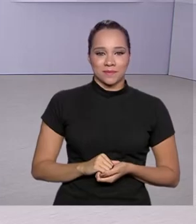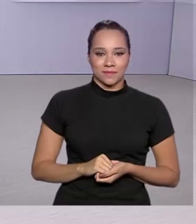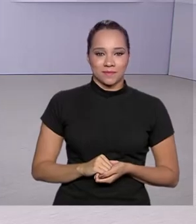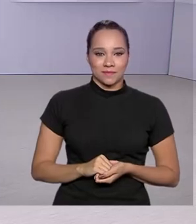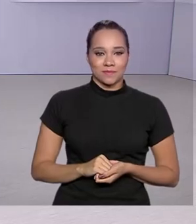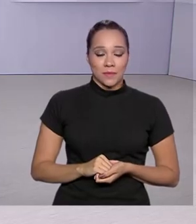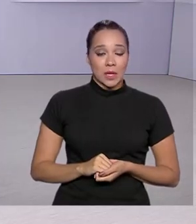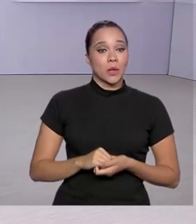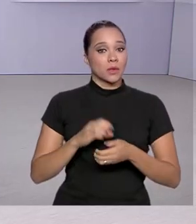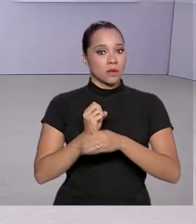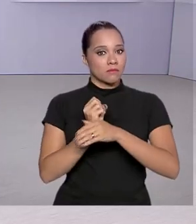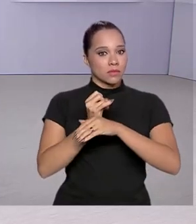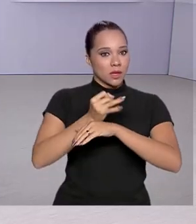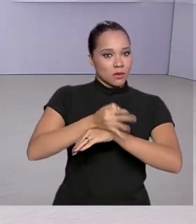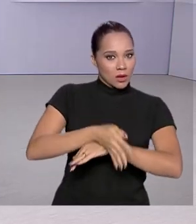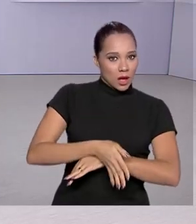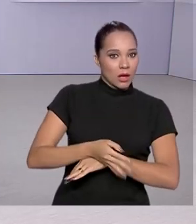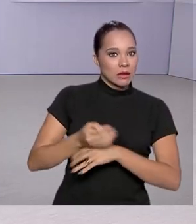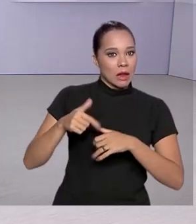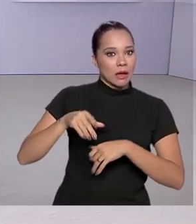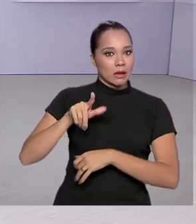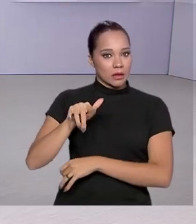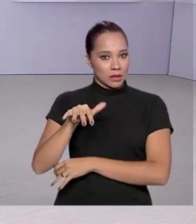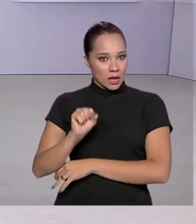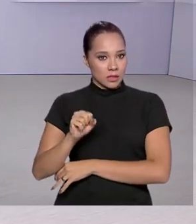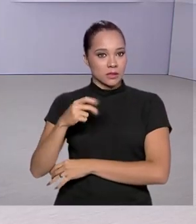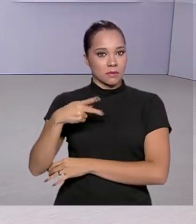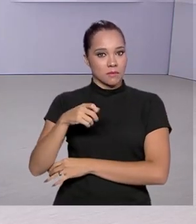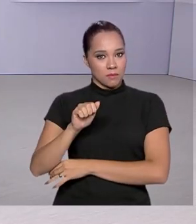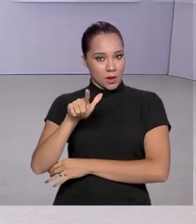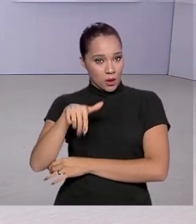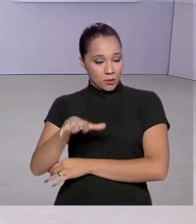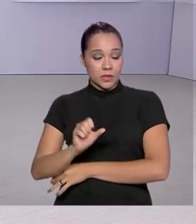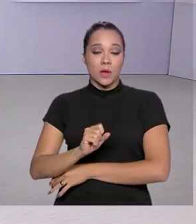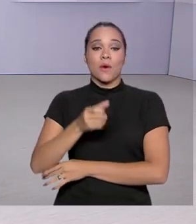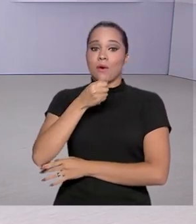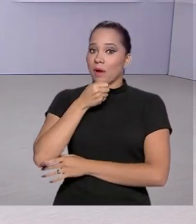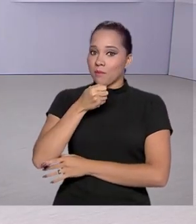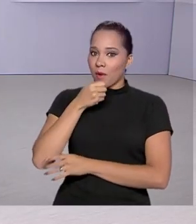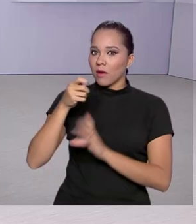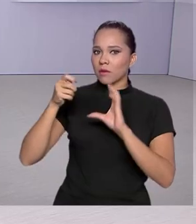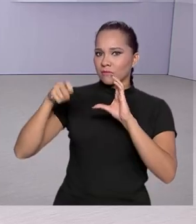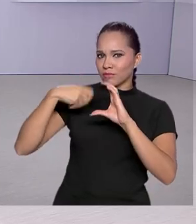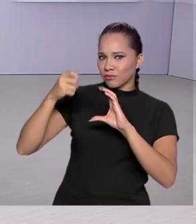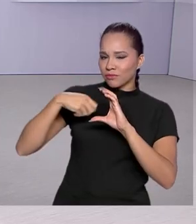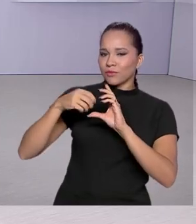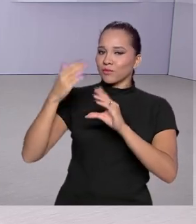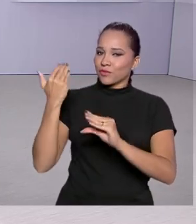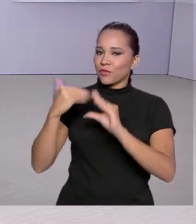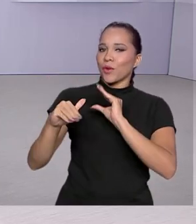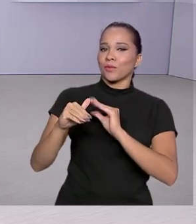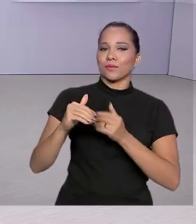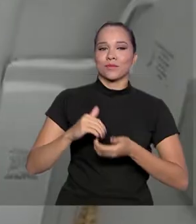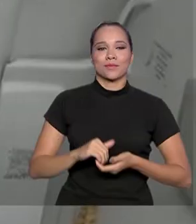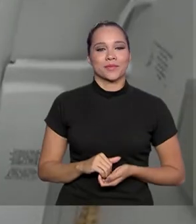Nesta madrugada, na parada em Las Palmas, na Espanha, o nosso repórter enviou um vídeo para a gente.